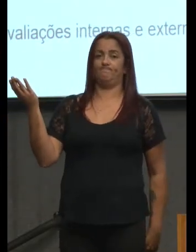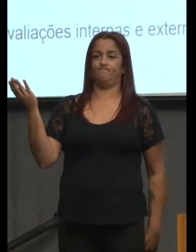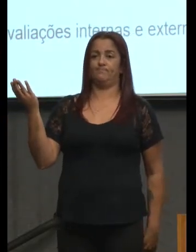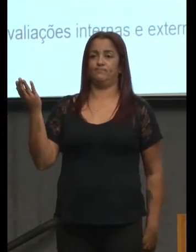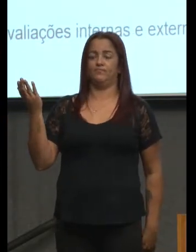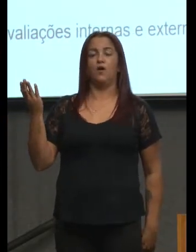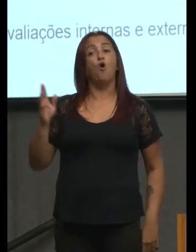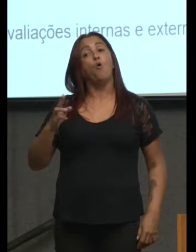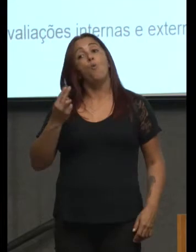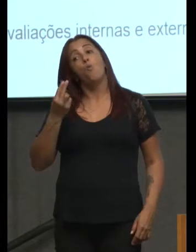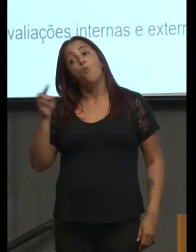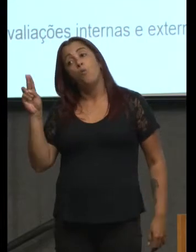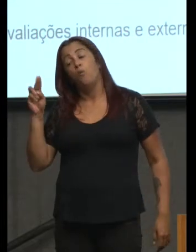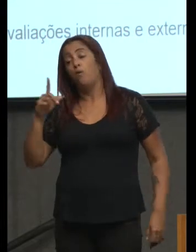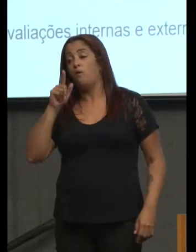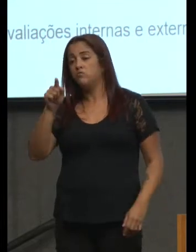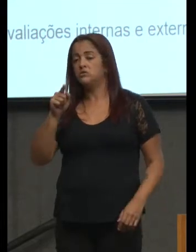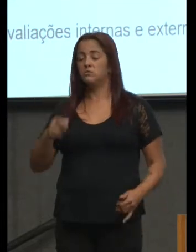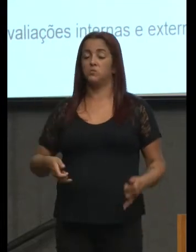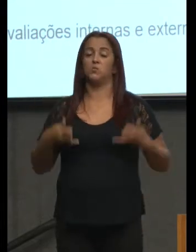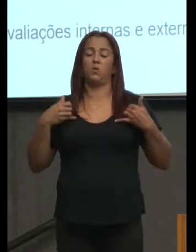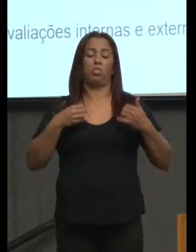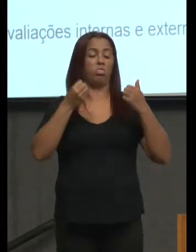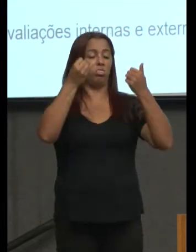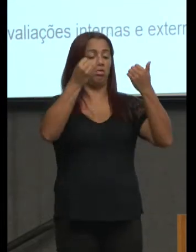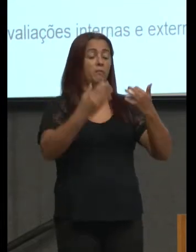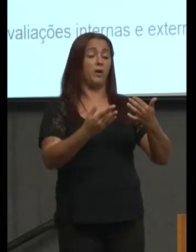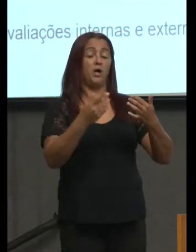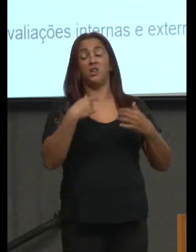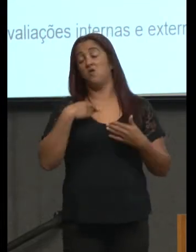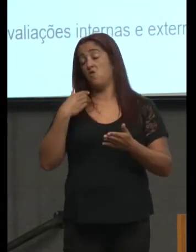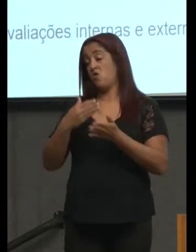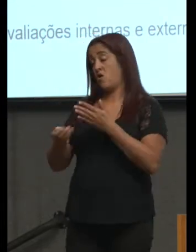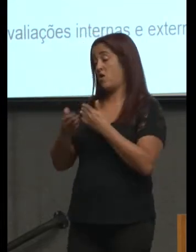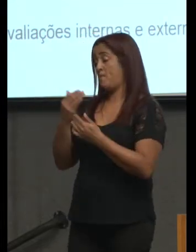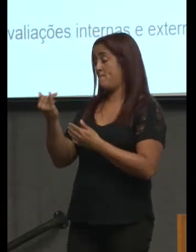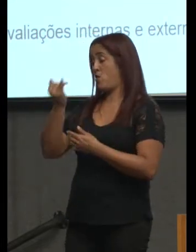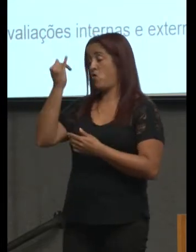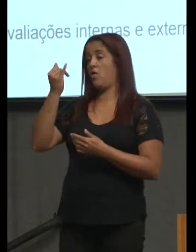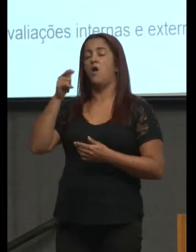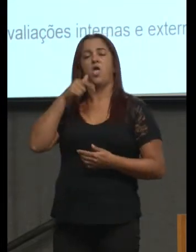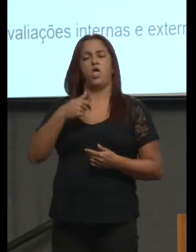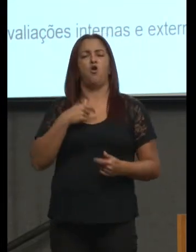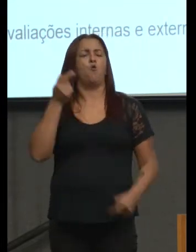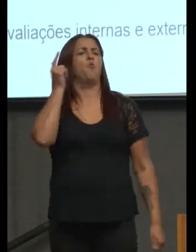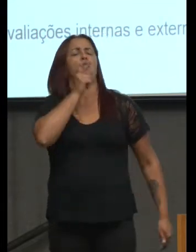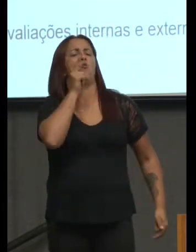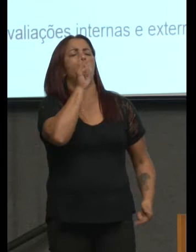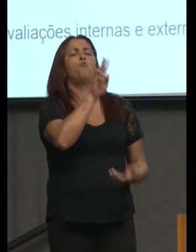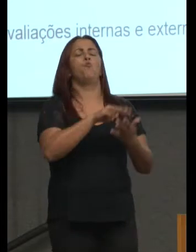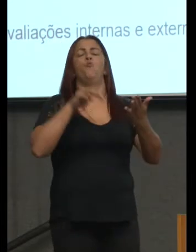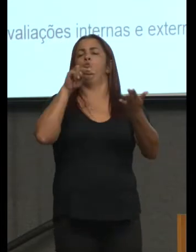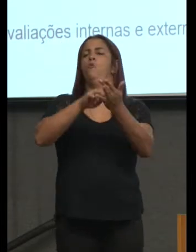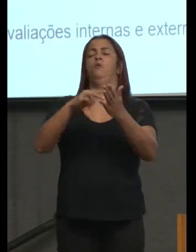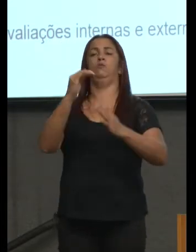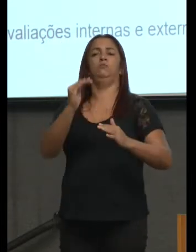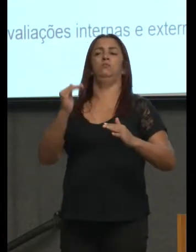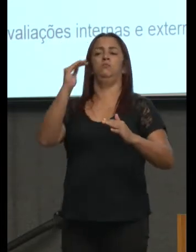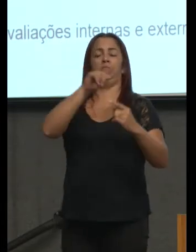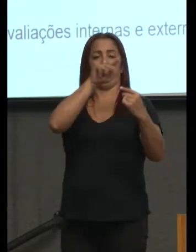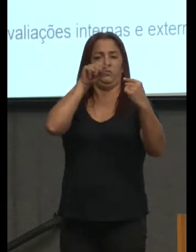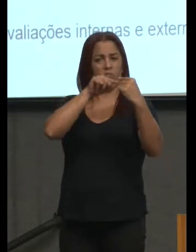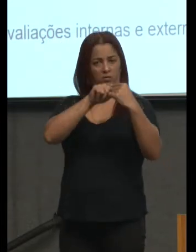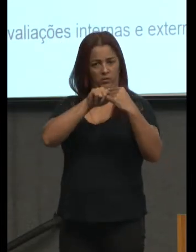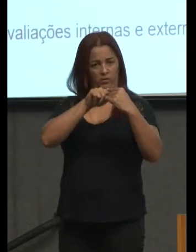ou de você dizer com arrogância de que não importa que preço você conseguiu tal tal meta